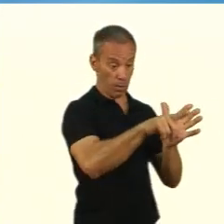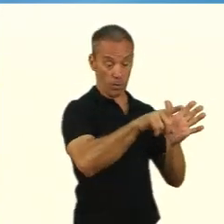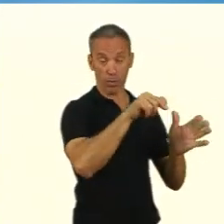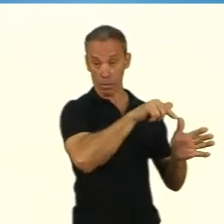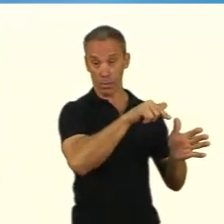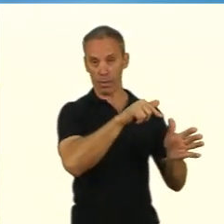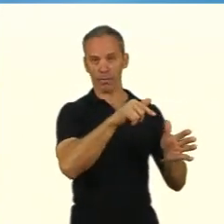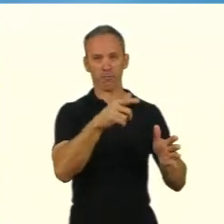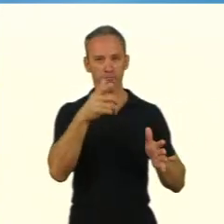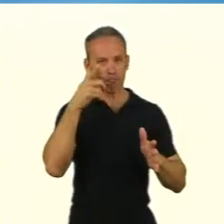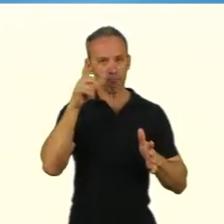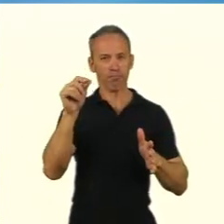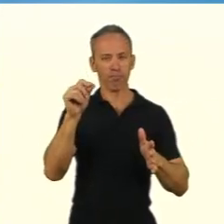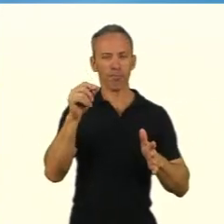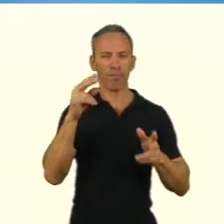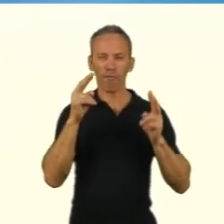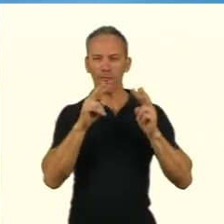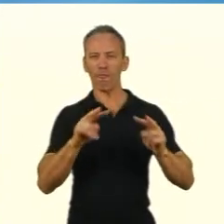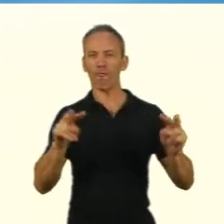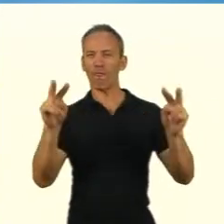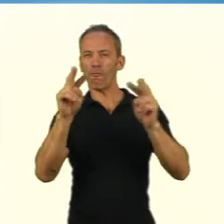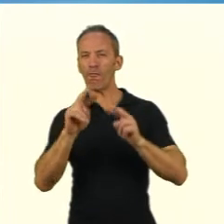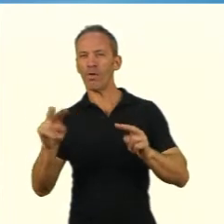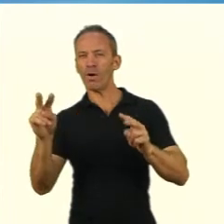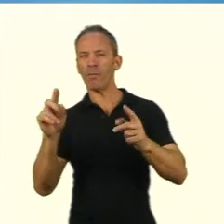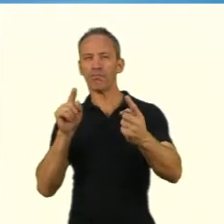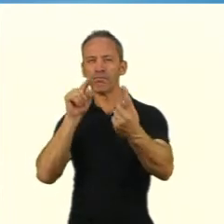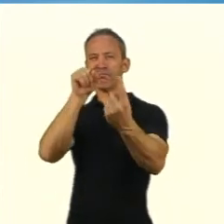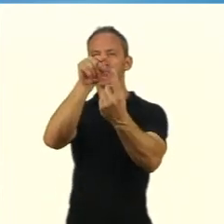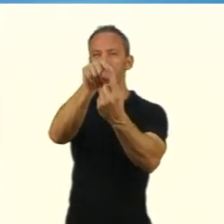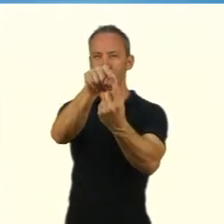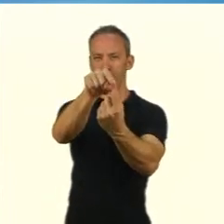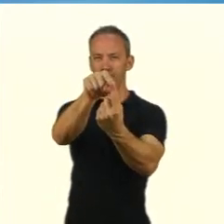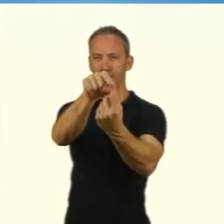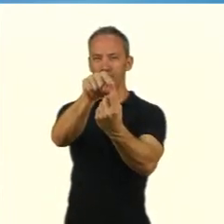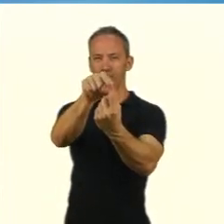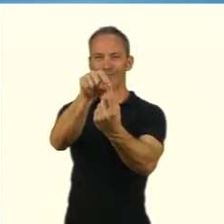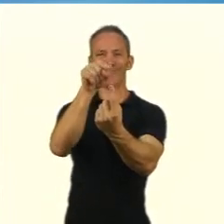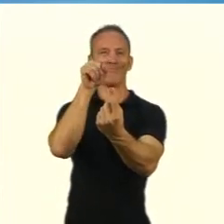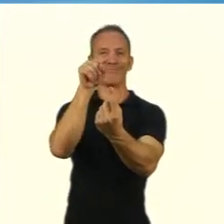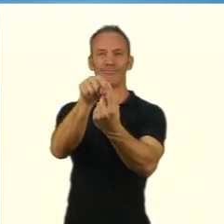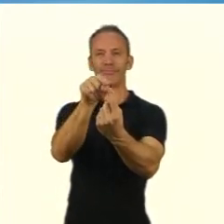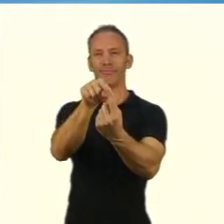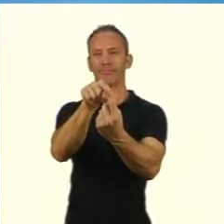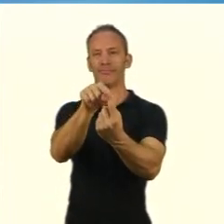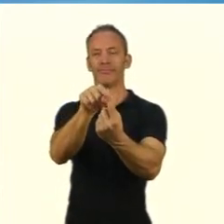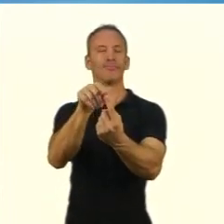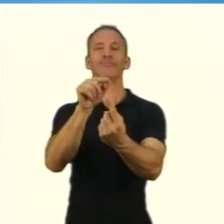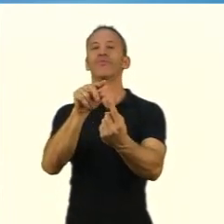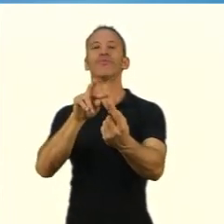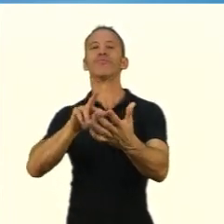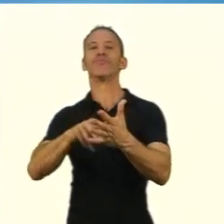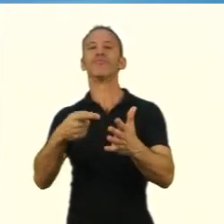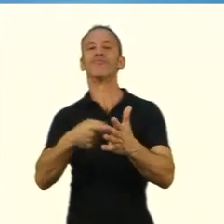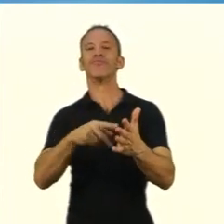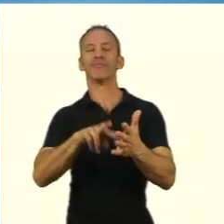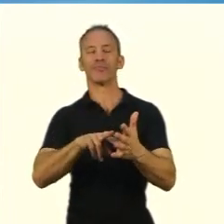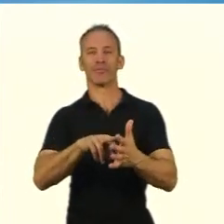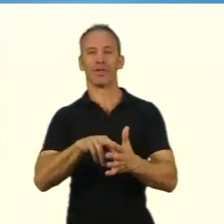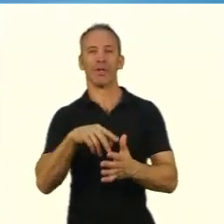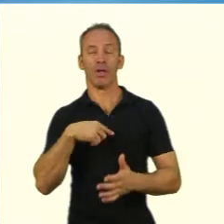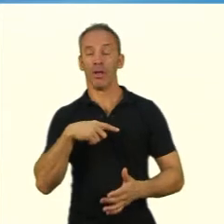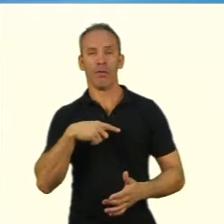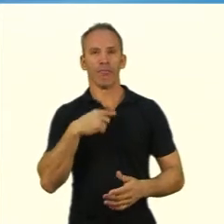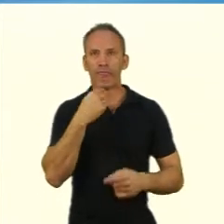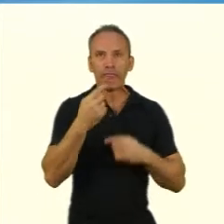ela apresenta o tema. E a ideia não é essa. A ideia é que a gente saiba formular uma pergunta. Esta